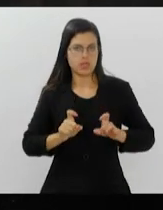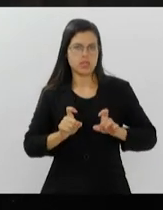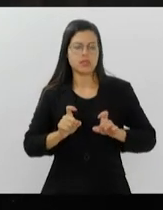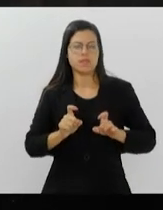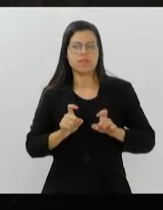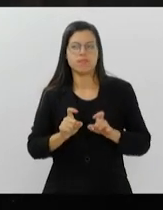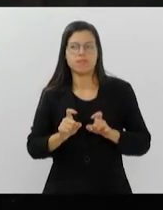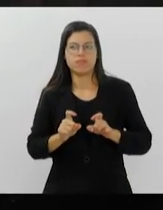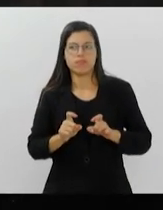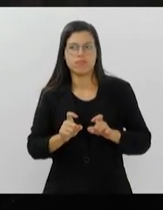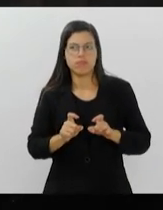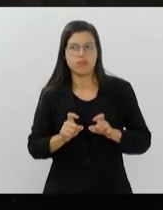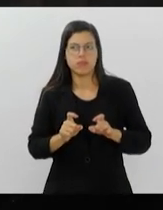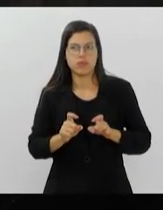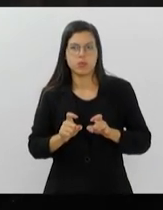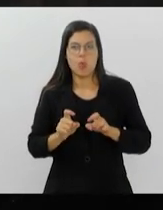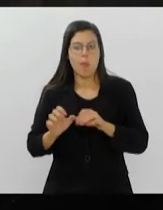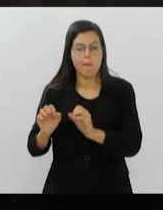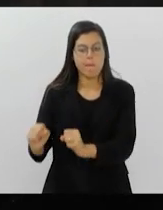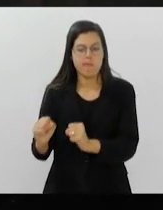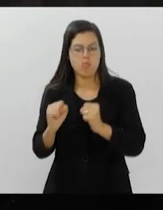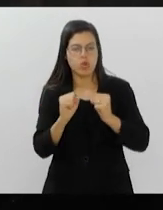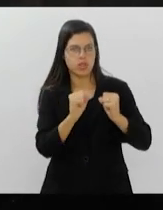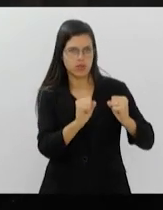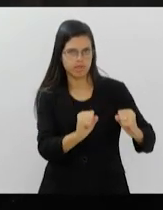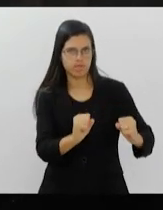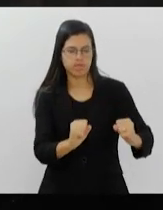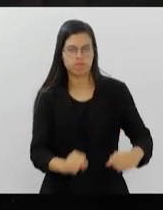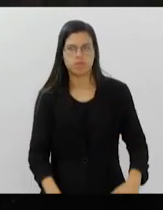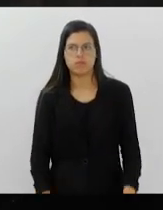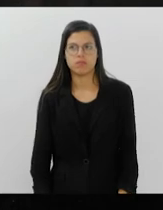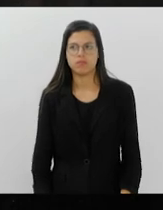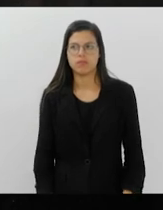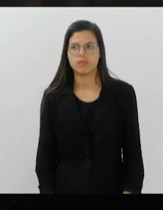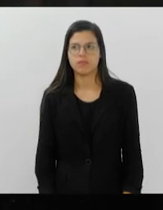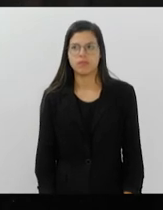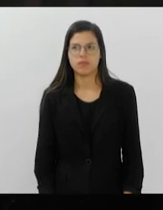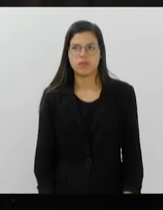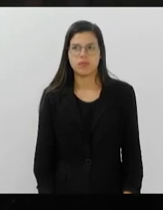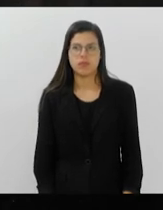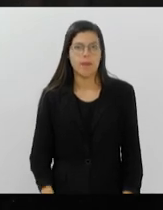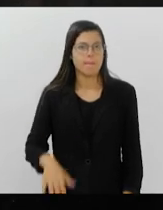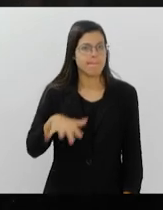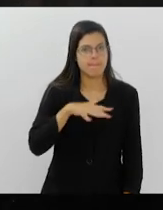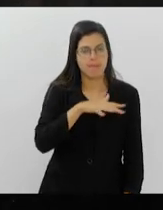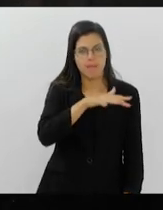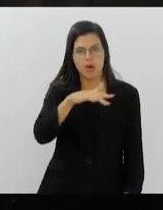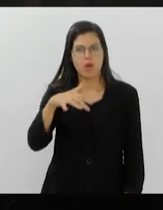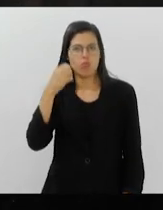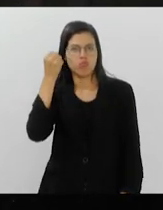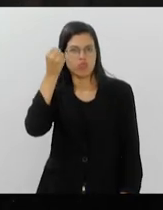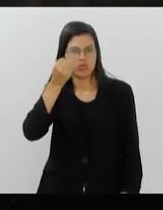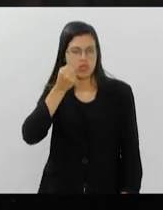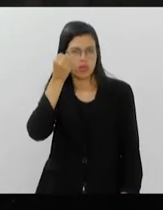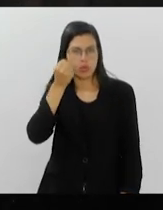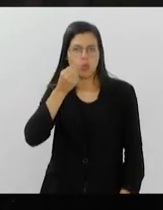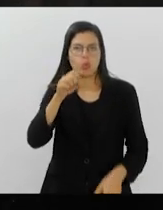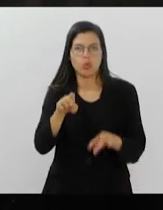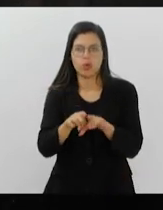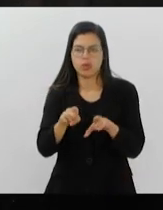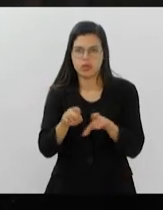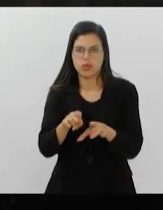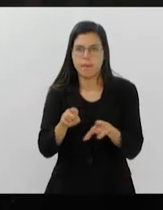com muito poder. maioria no Senado, maioria na Câmara,